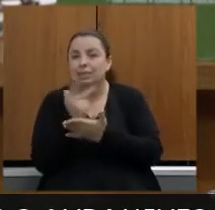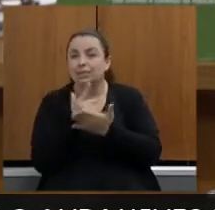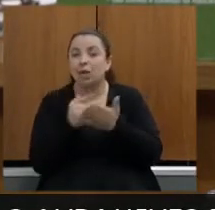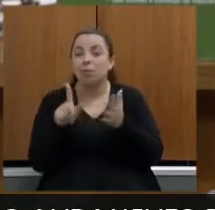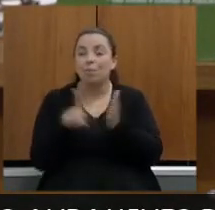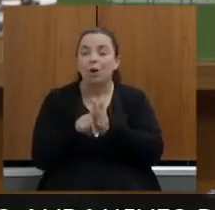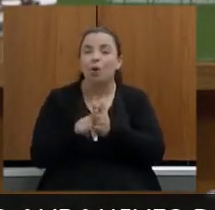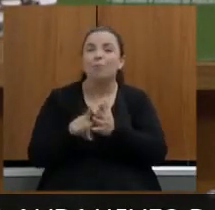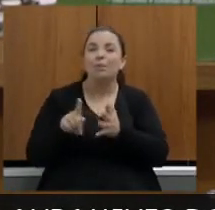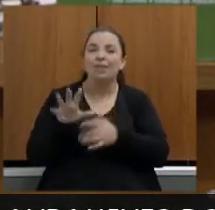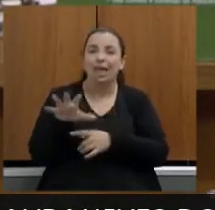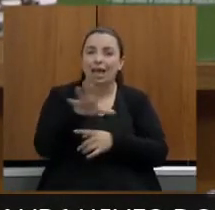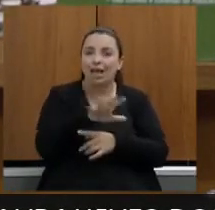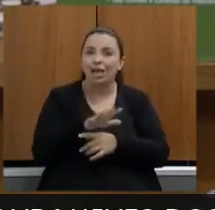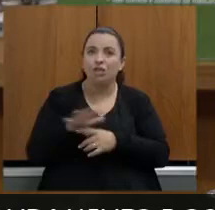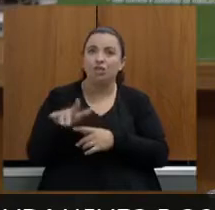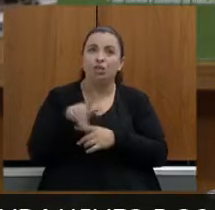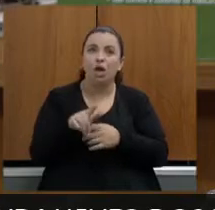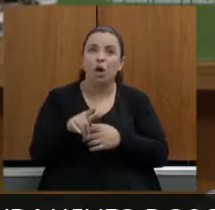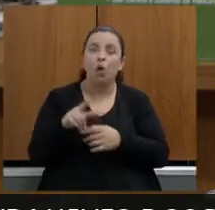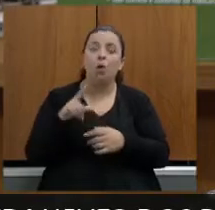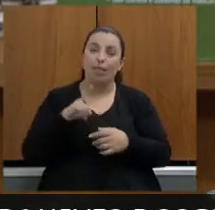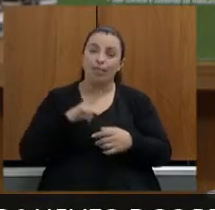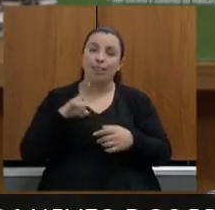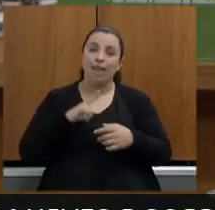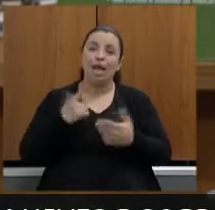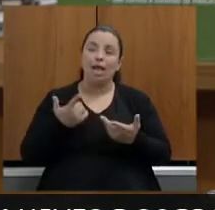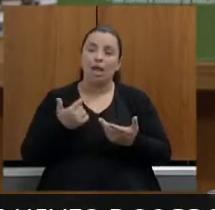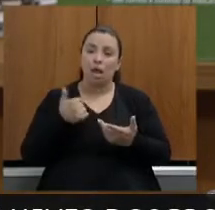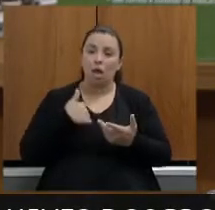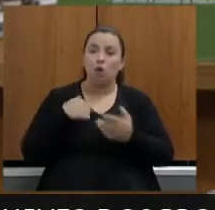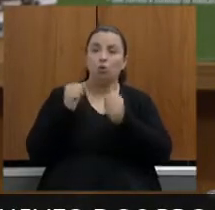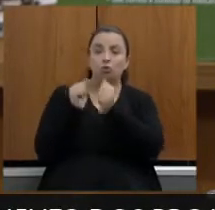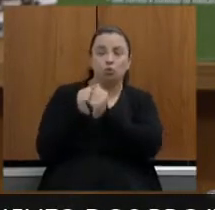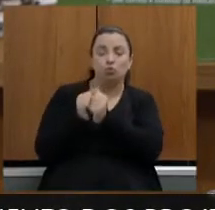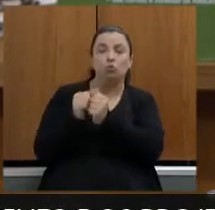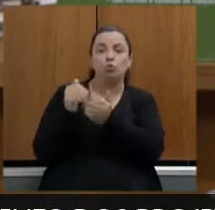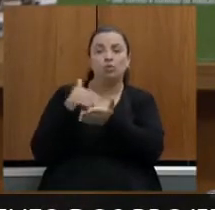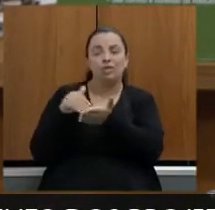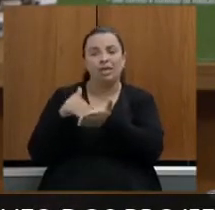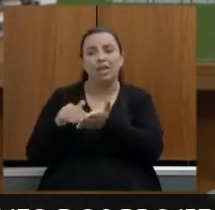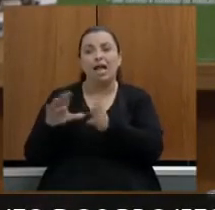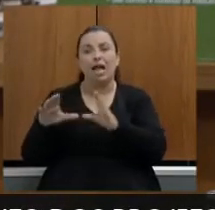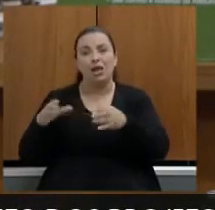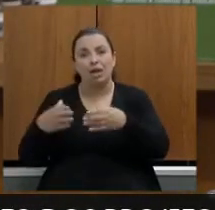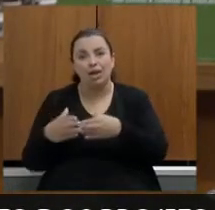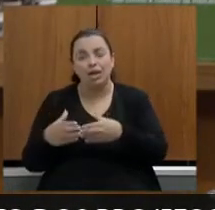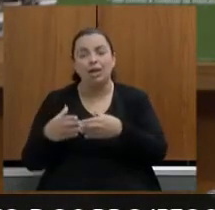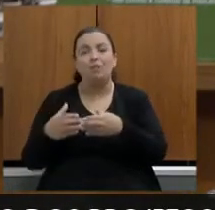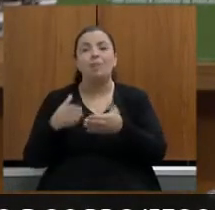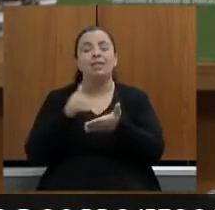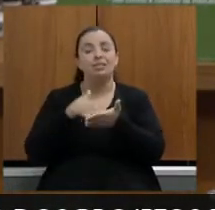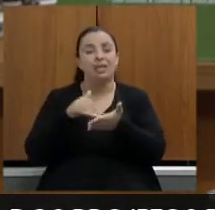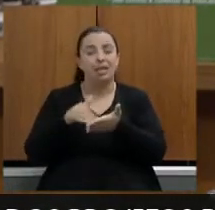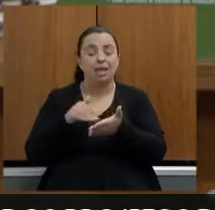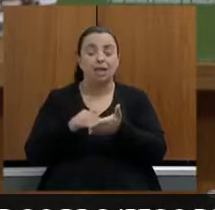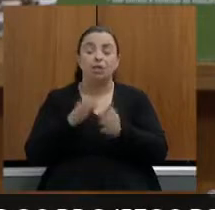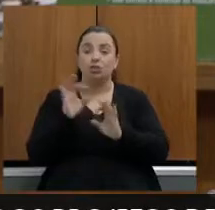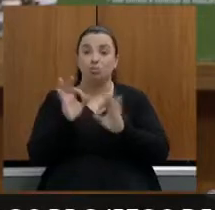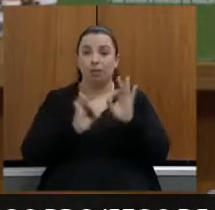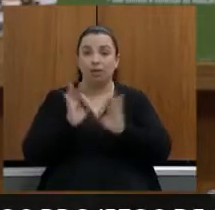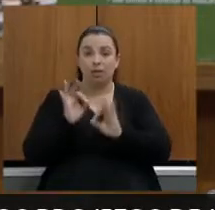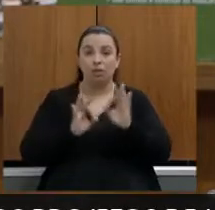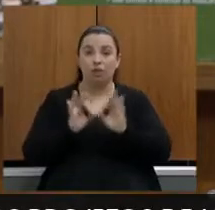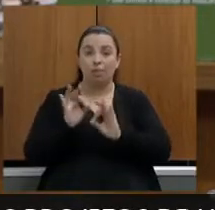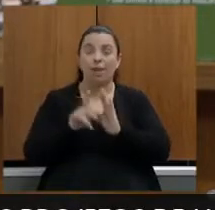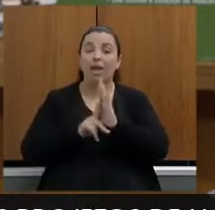a mão e o trabalho do secretário e da equipe da Secretaria de Planejamento e lógico